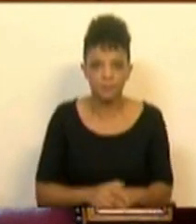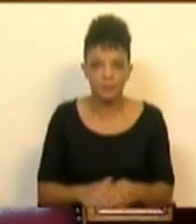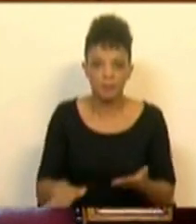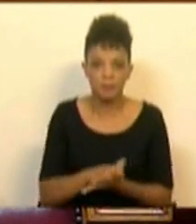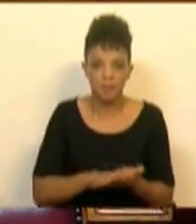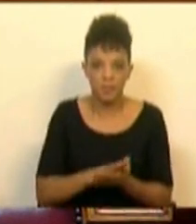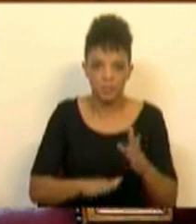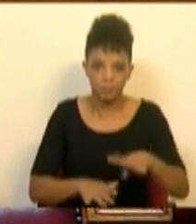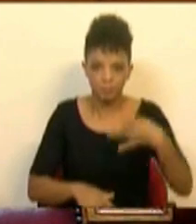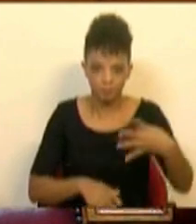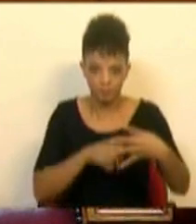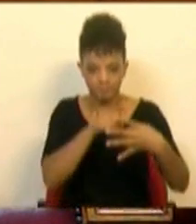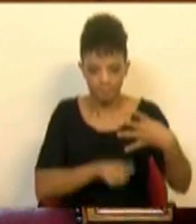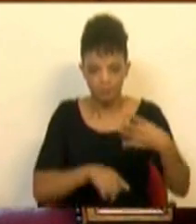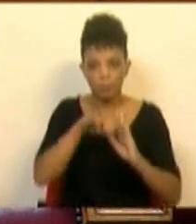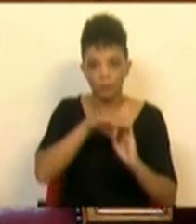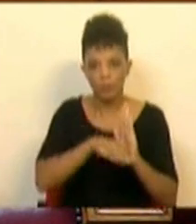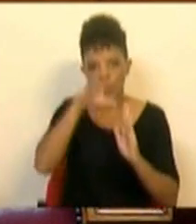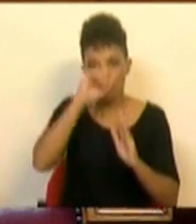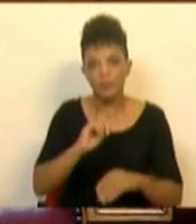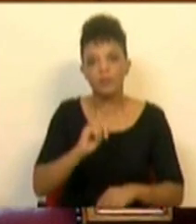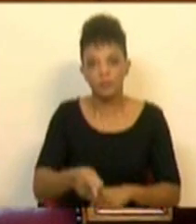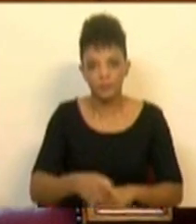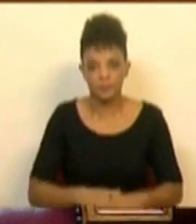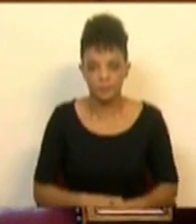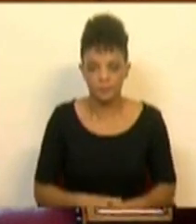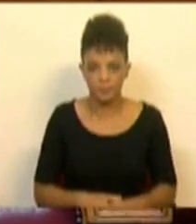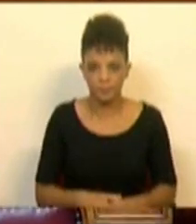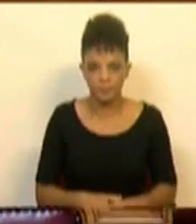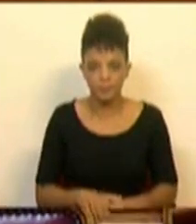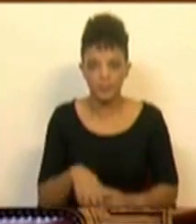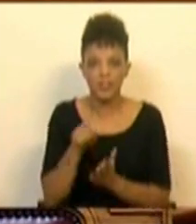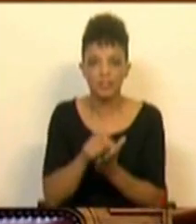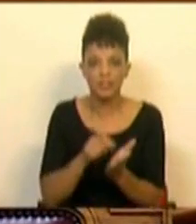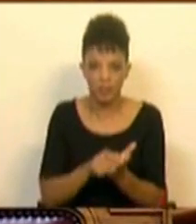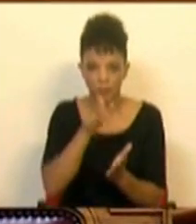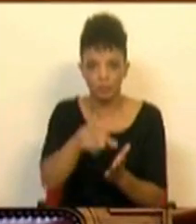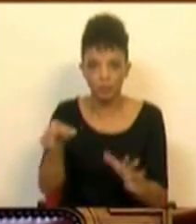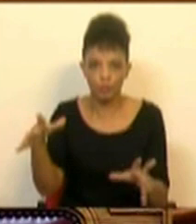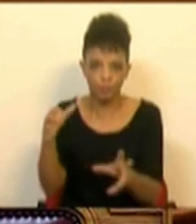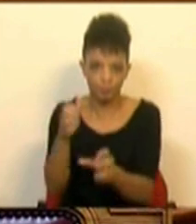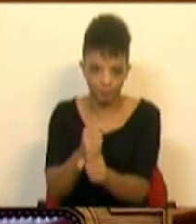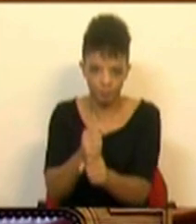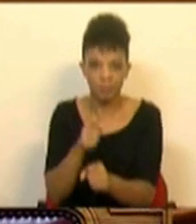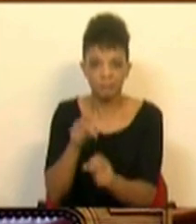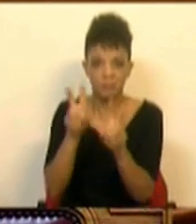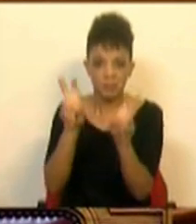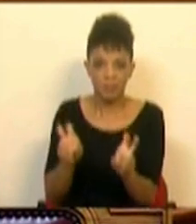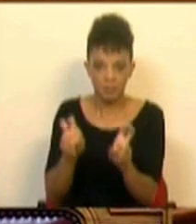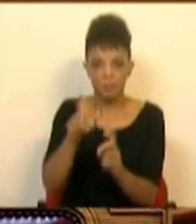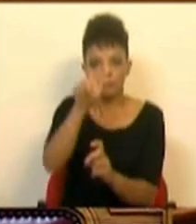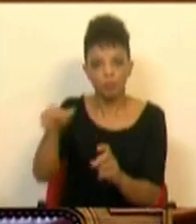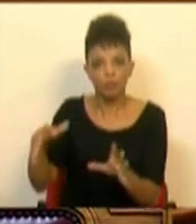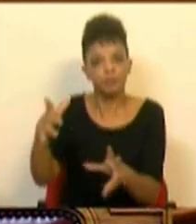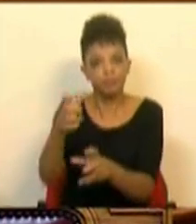pilares do Programa do Governo que temos é, precisamente, a agenda demográfica. E dentro da agenda demográfica